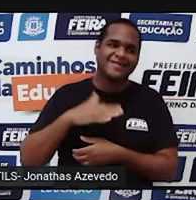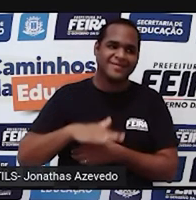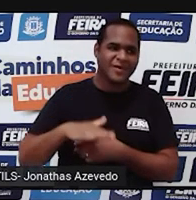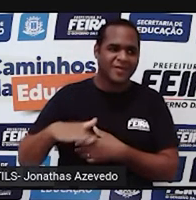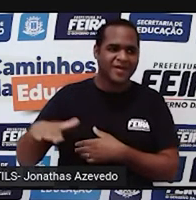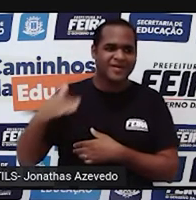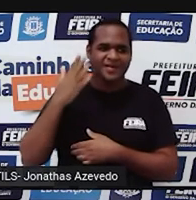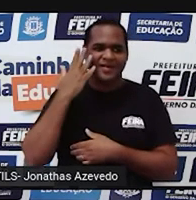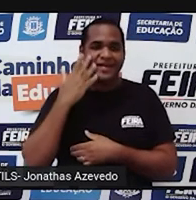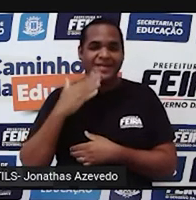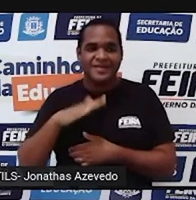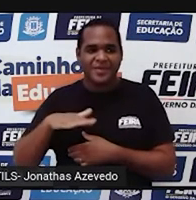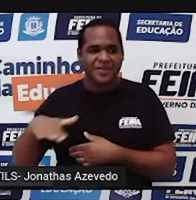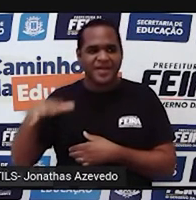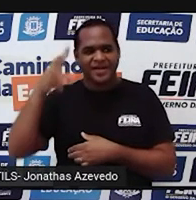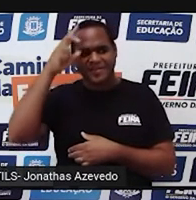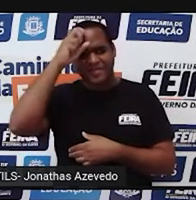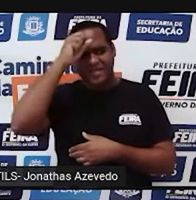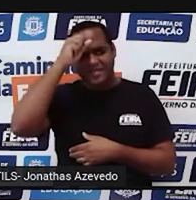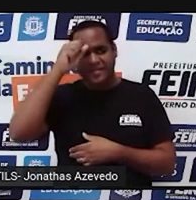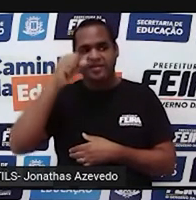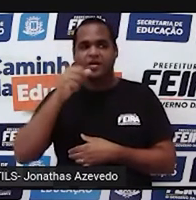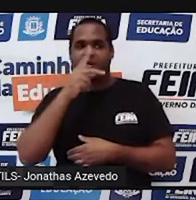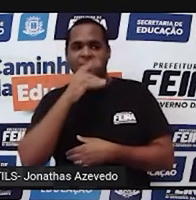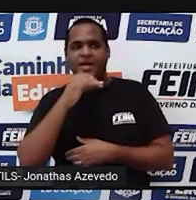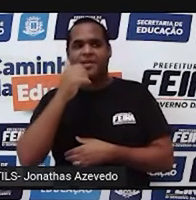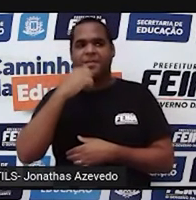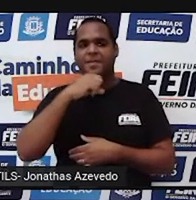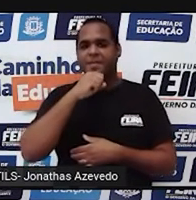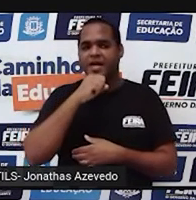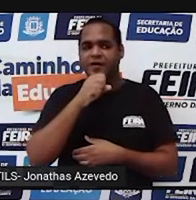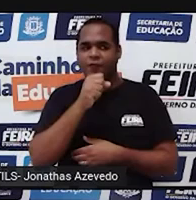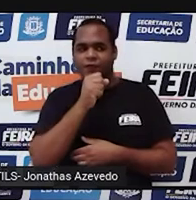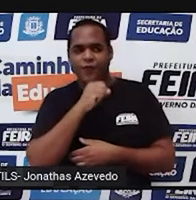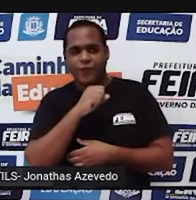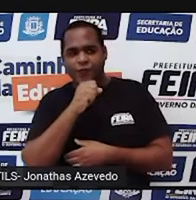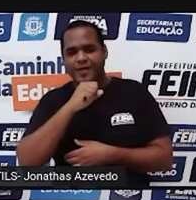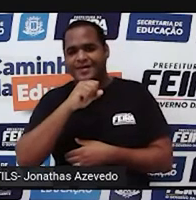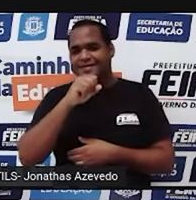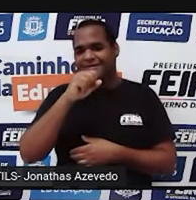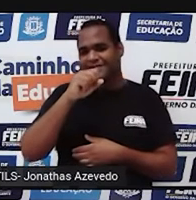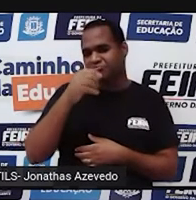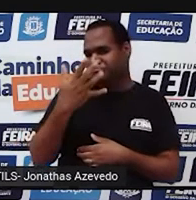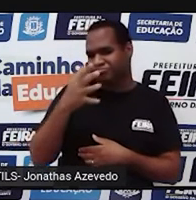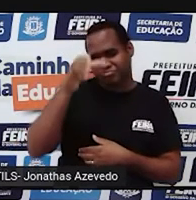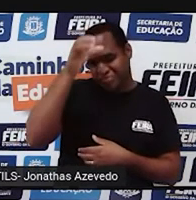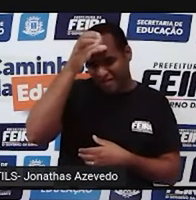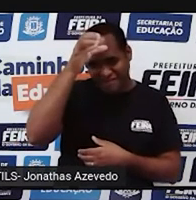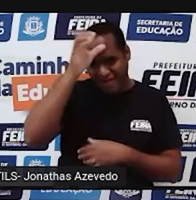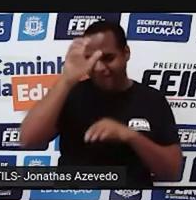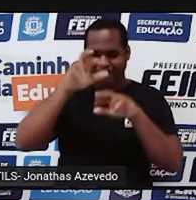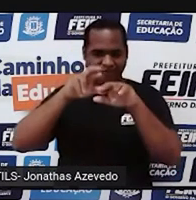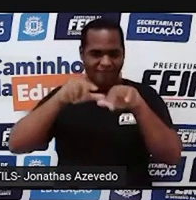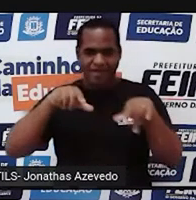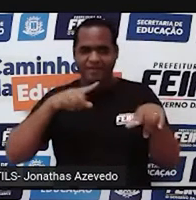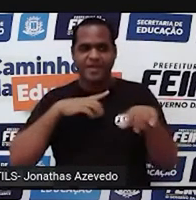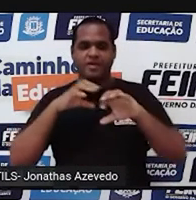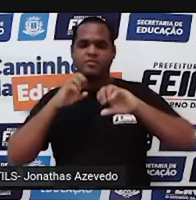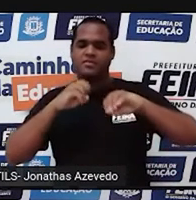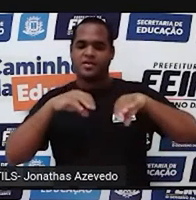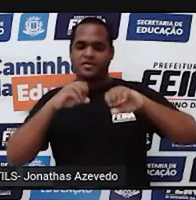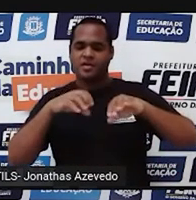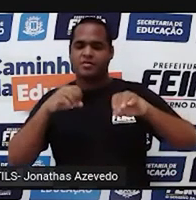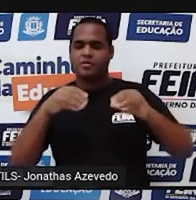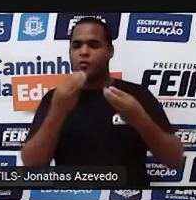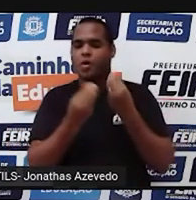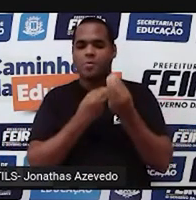quando o papai, a mamãe, o vovô, a vovó, o titio, a titia, enfim, está ensinando a gente